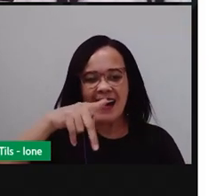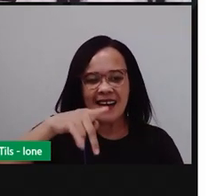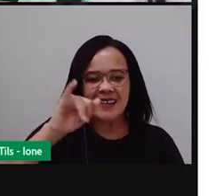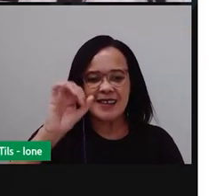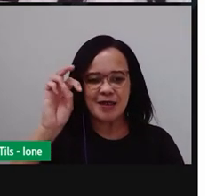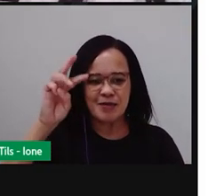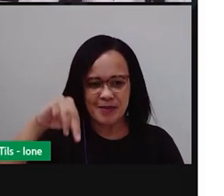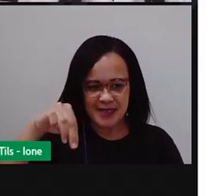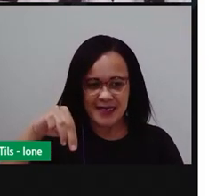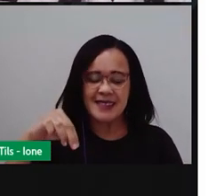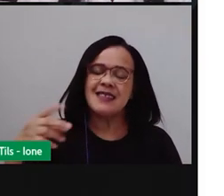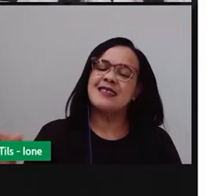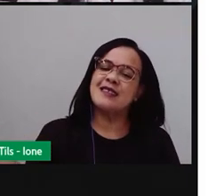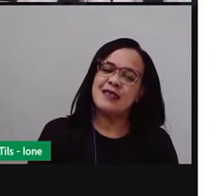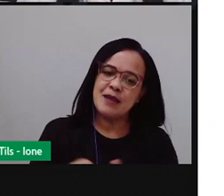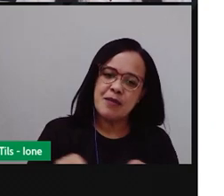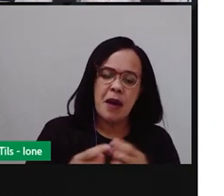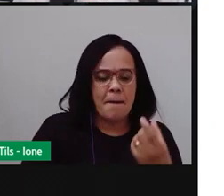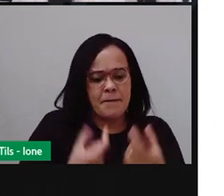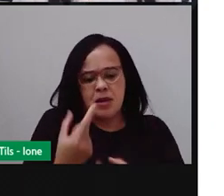pé de moleque, pipoca.